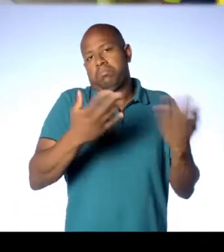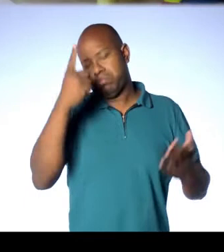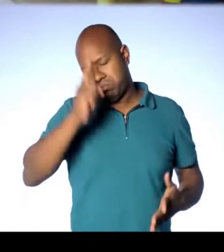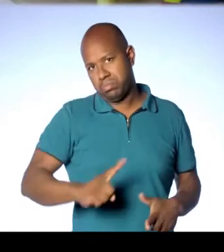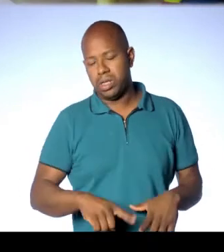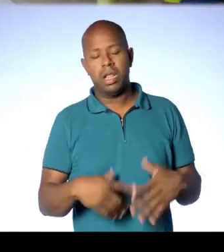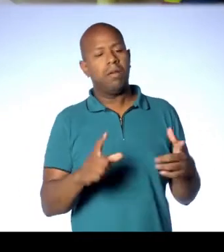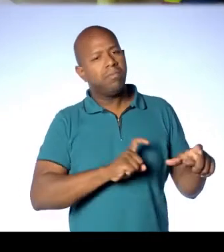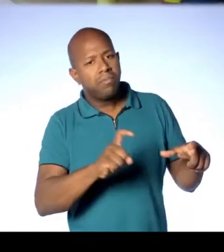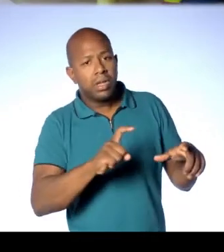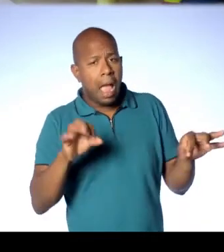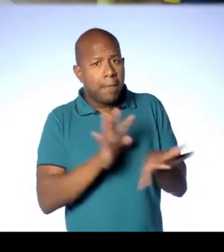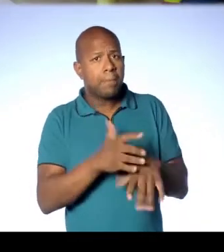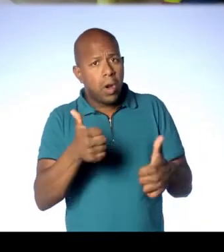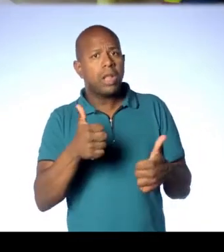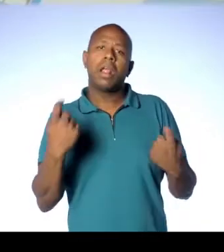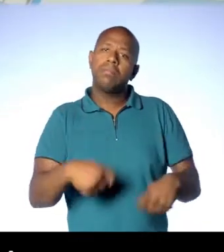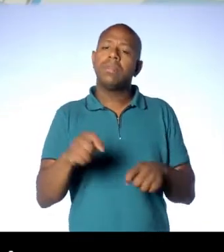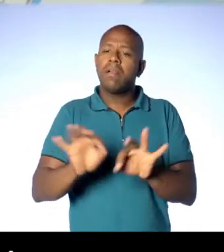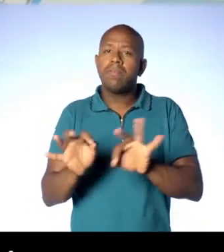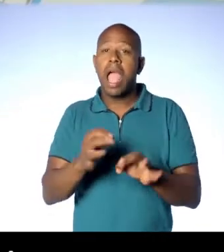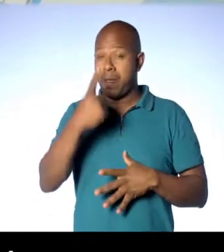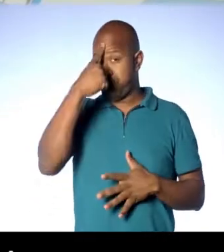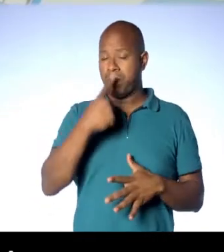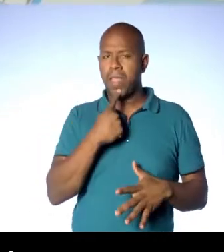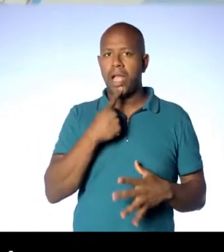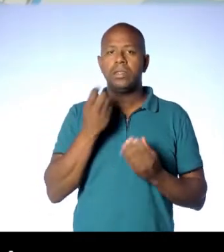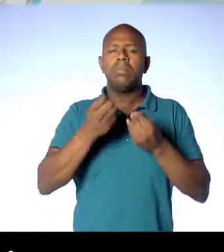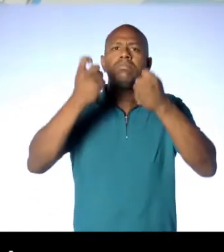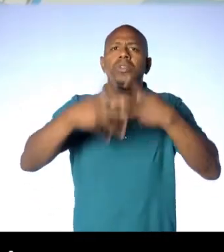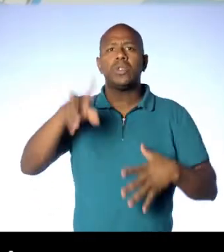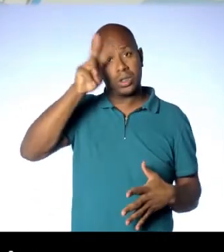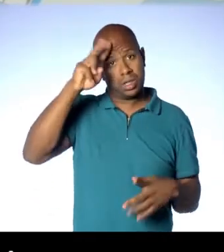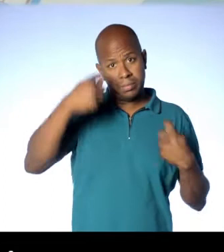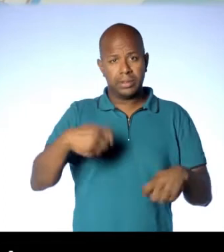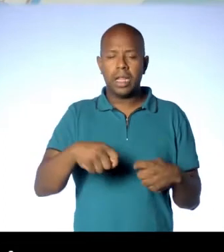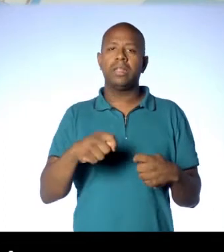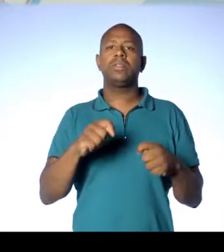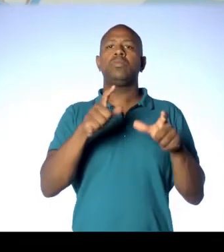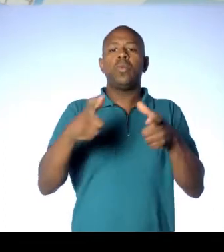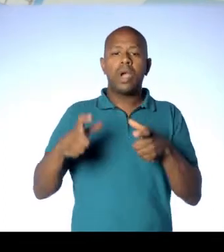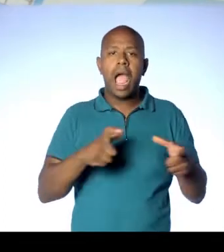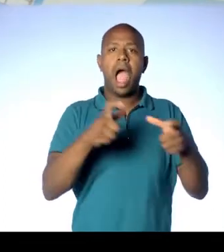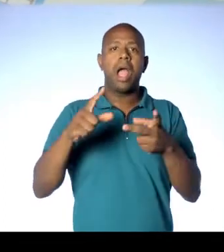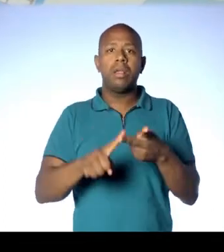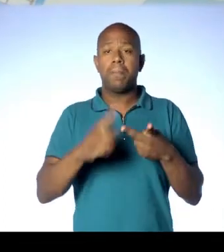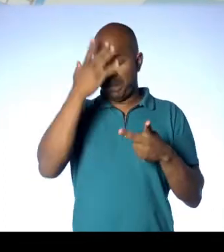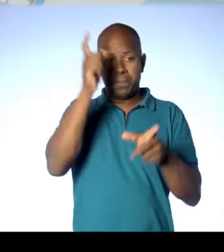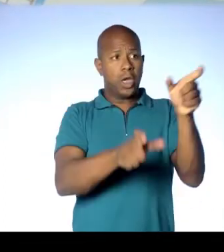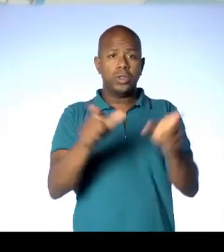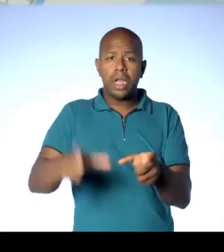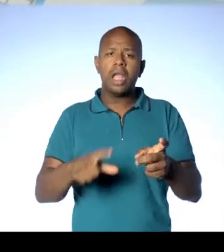que a nossa lata já está pronta é hora de construir as imagens. Para construir a nossa história a gente vai precisar de cenários, personagens,